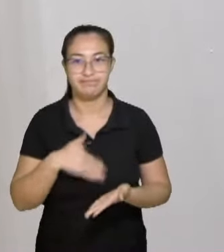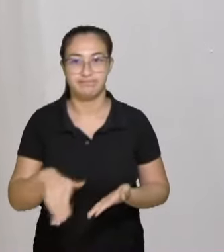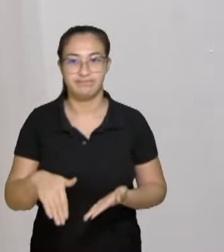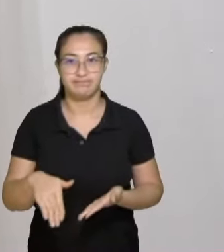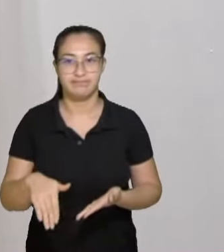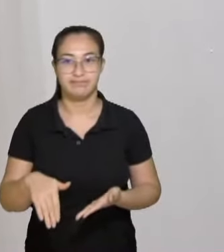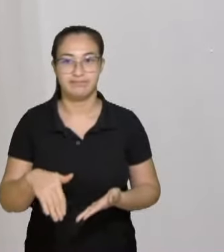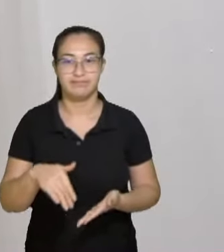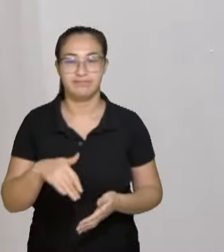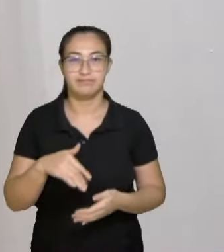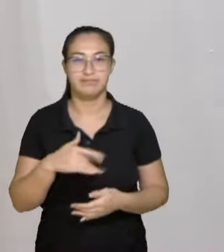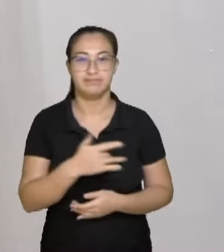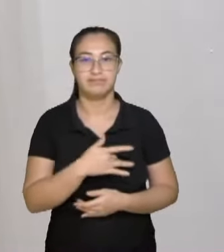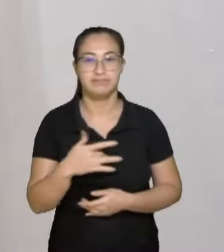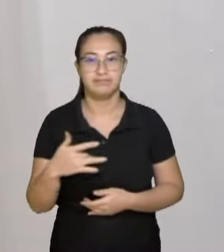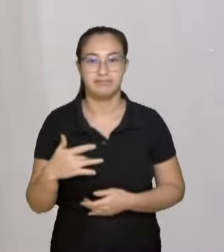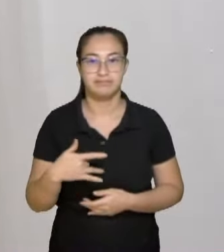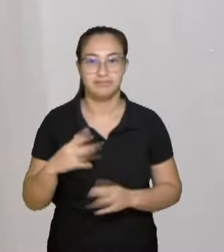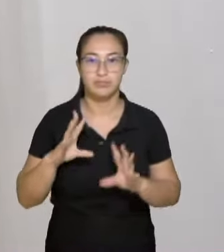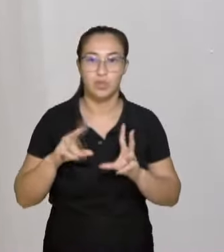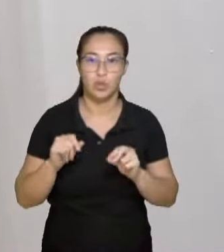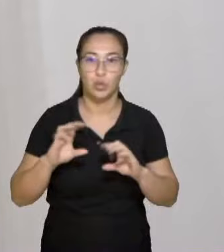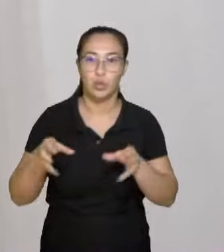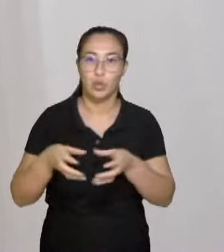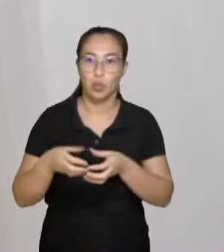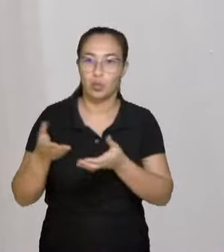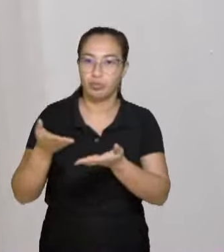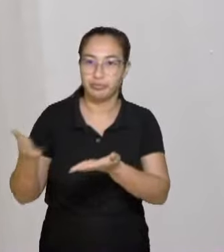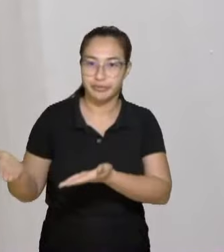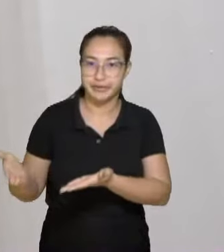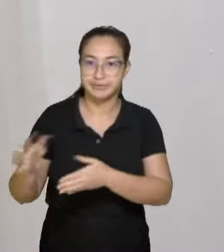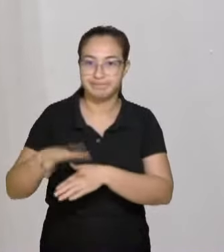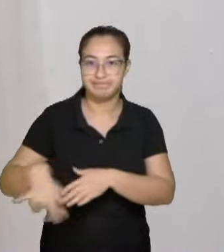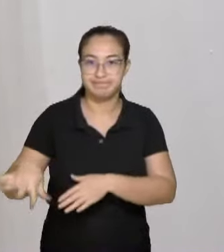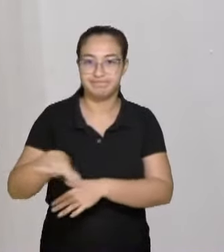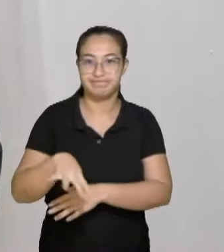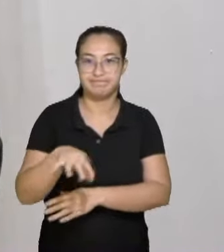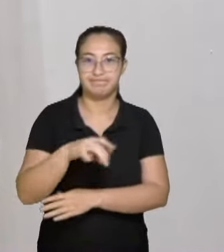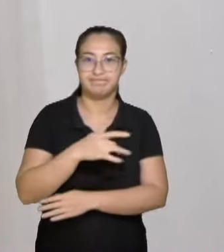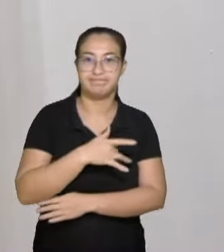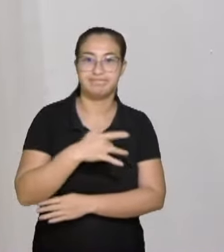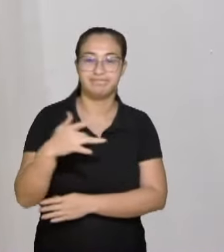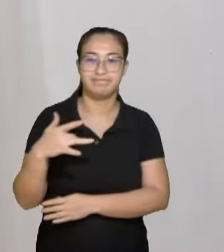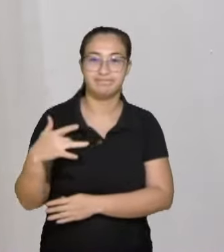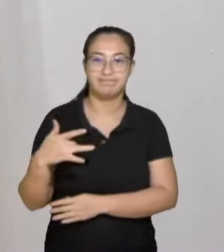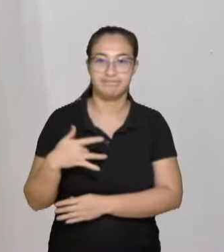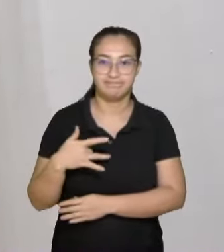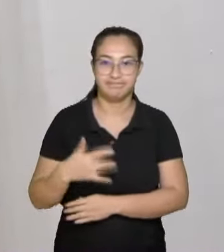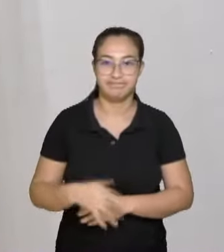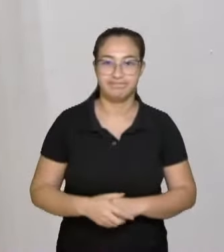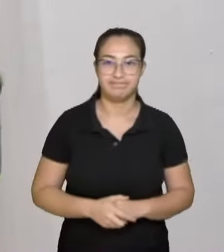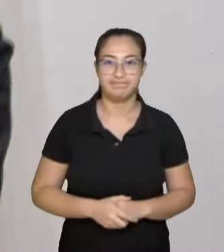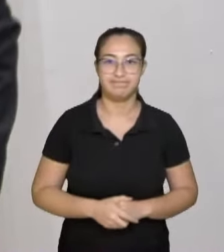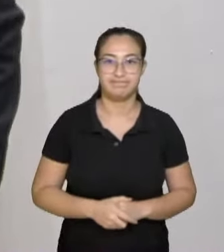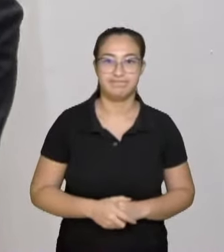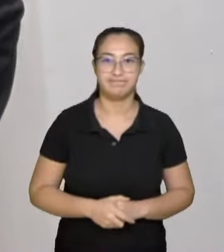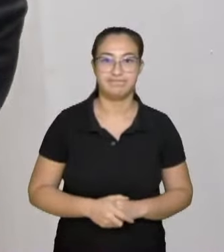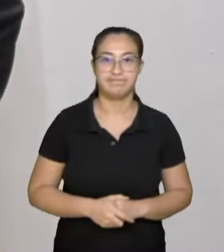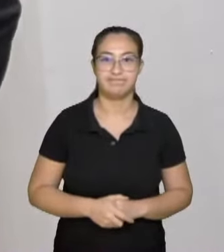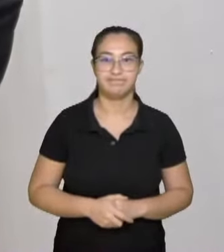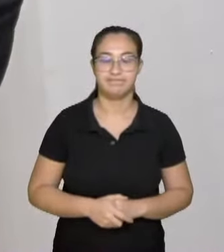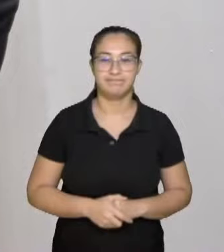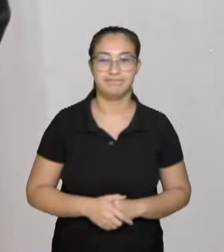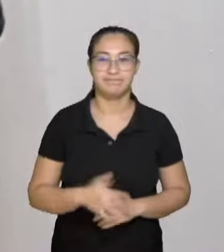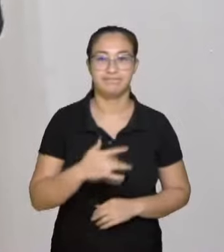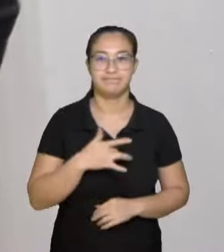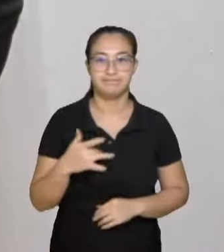e todo o staff da área da saúde, profissionais da saúde que fazem a gestão da saúde no nosso Estado,